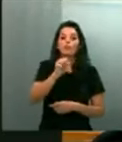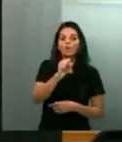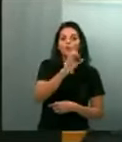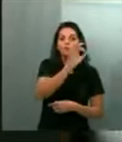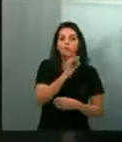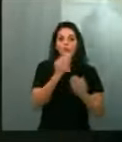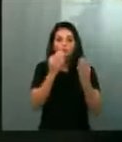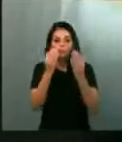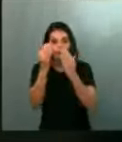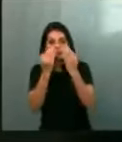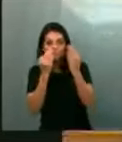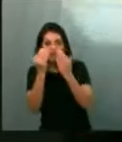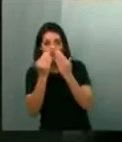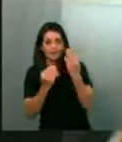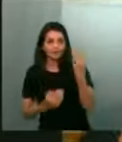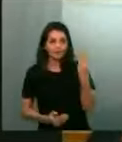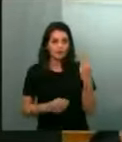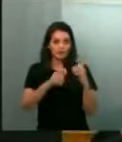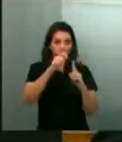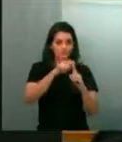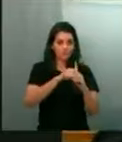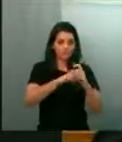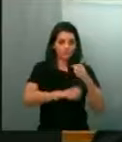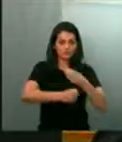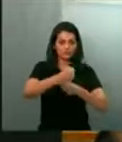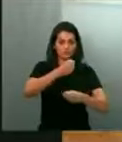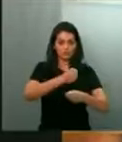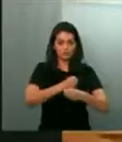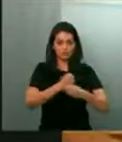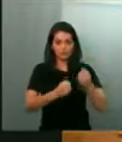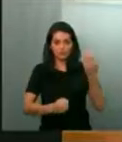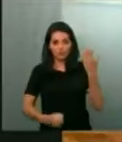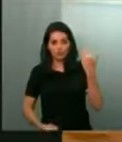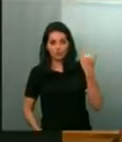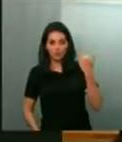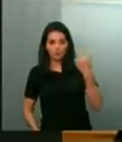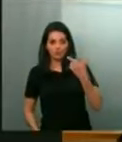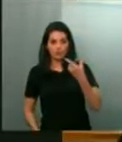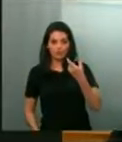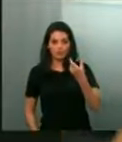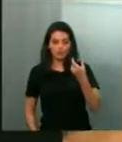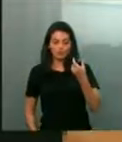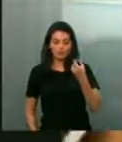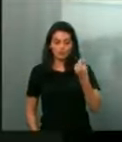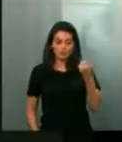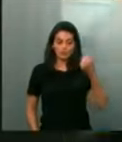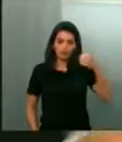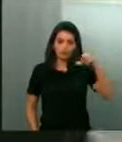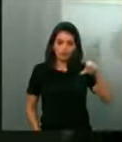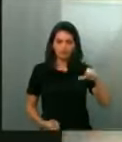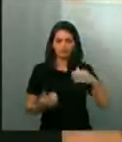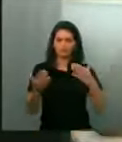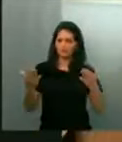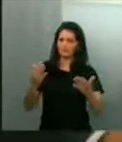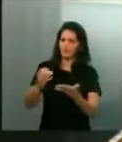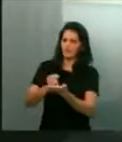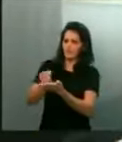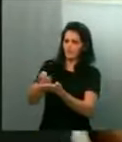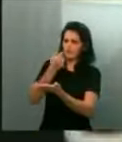em relação ao mesmo período do ano passado. Ora, alguém tem dúvida de que as farmácias,